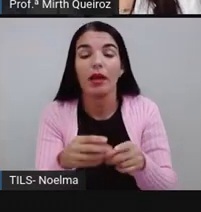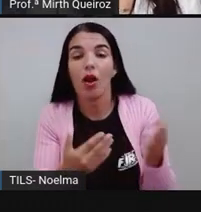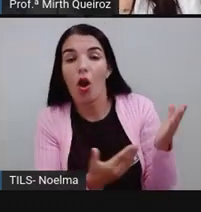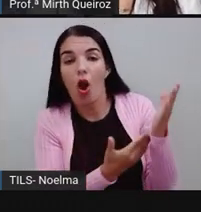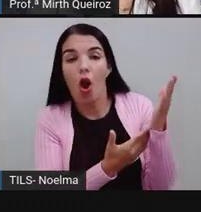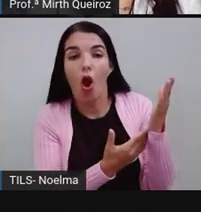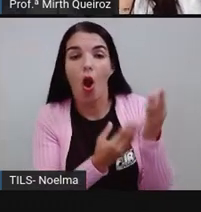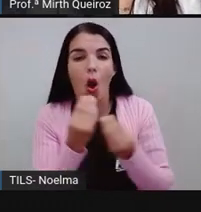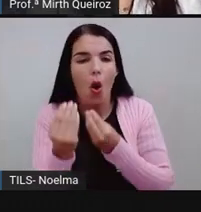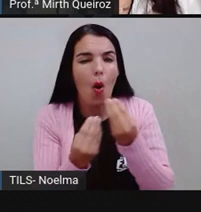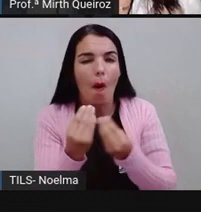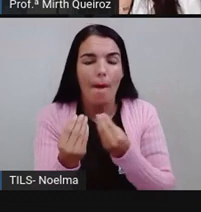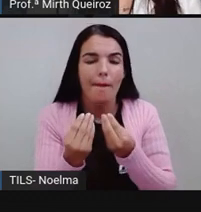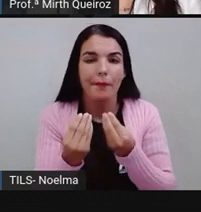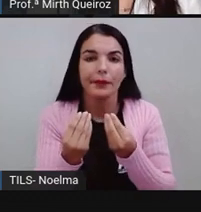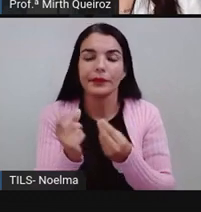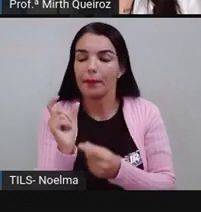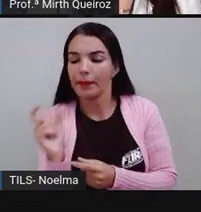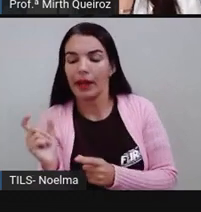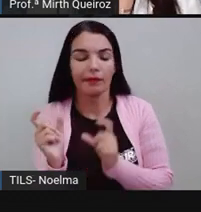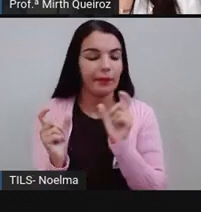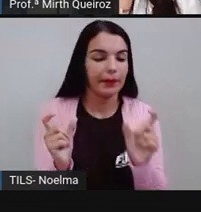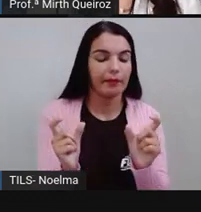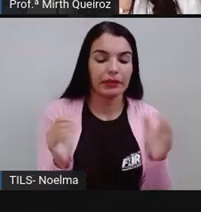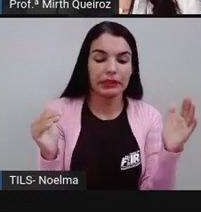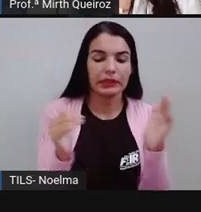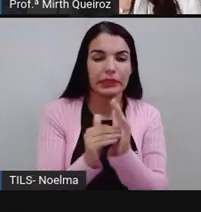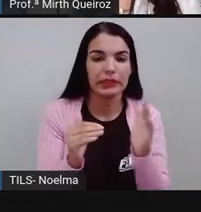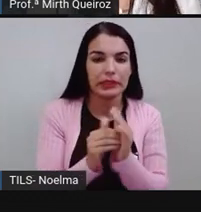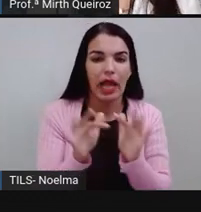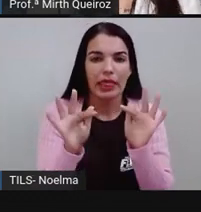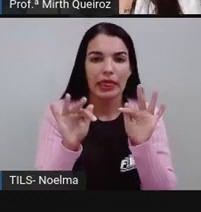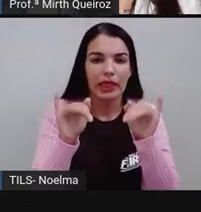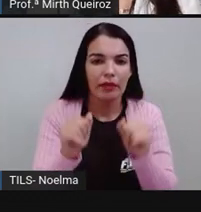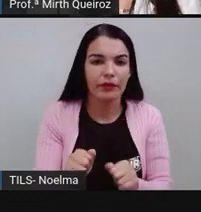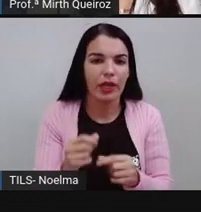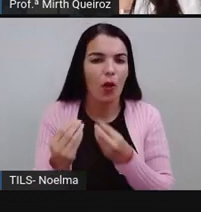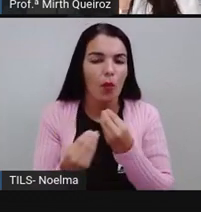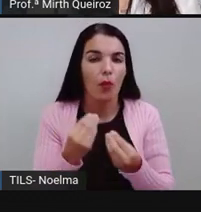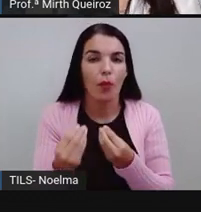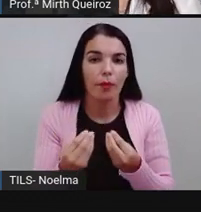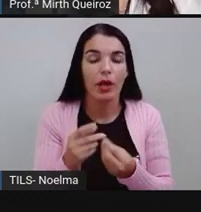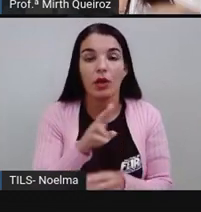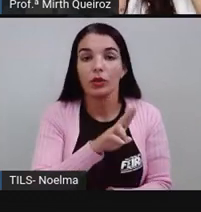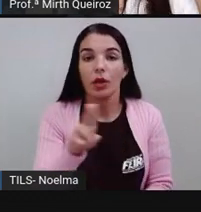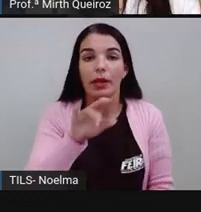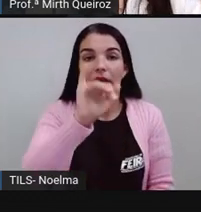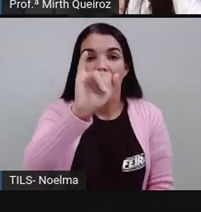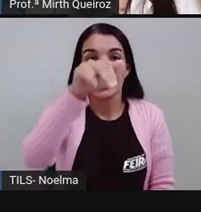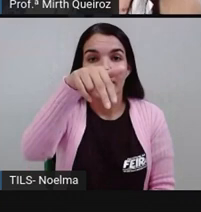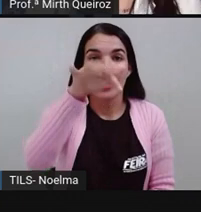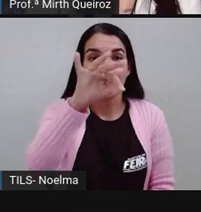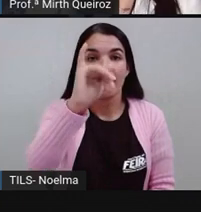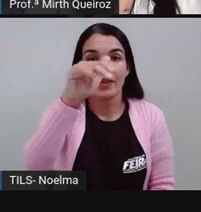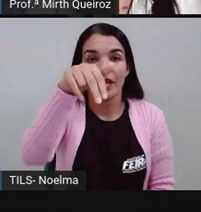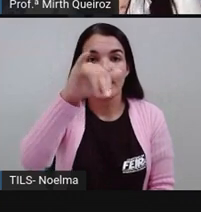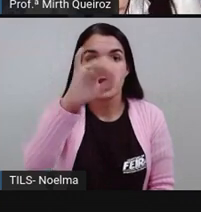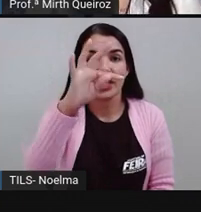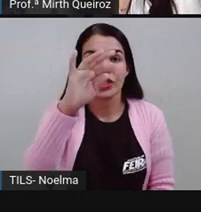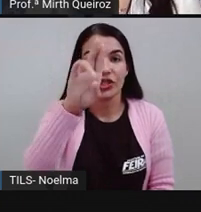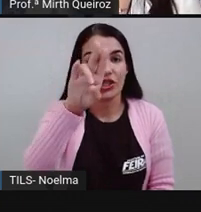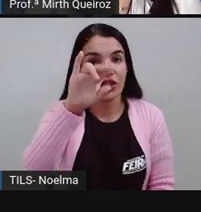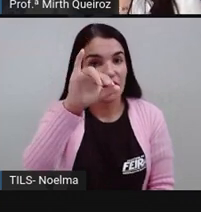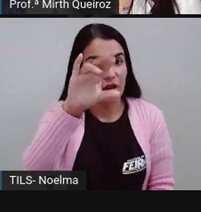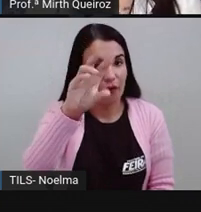De acordo com que terminações? A gente analisa esses verbos, eles no infinitivo. O que é um verbo no